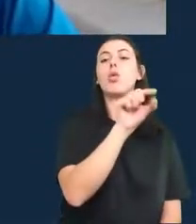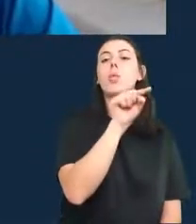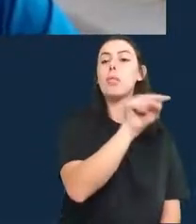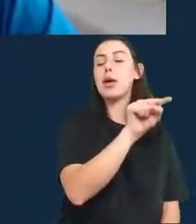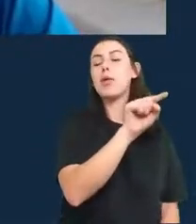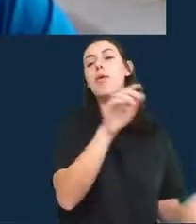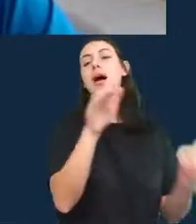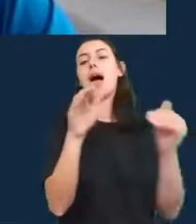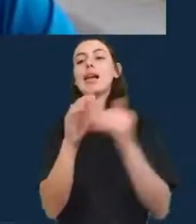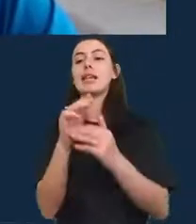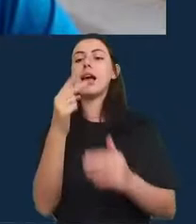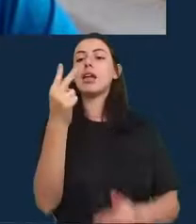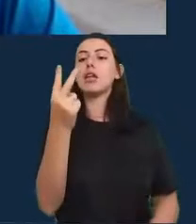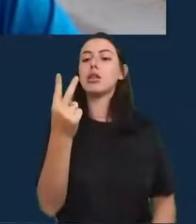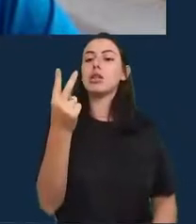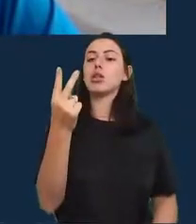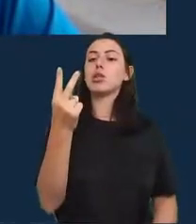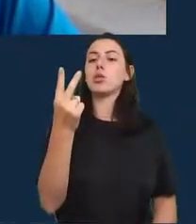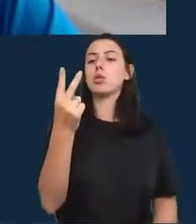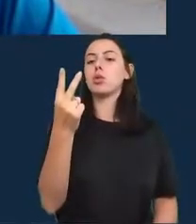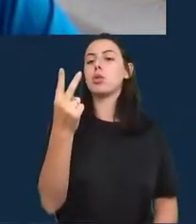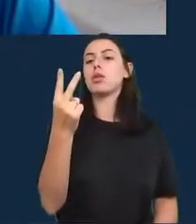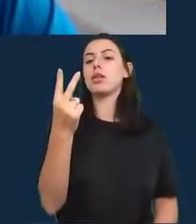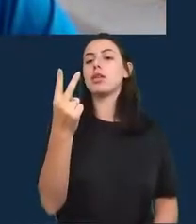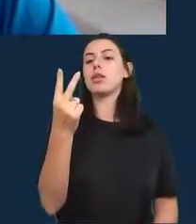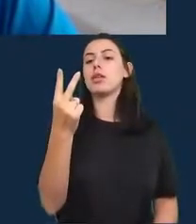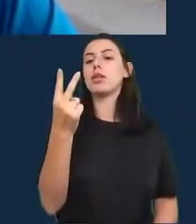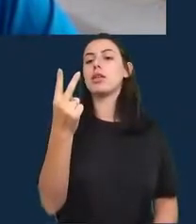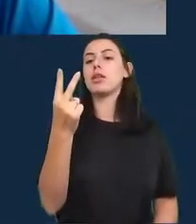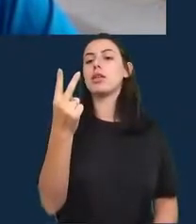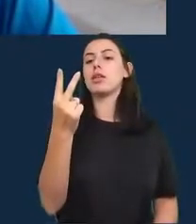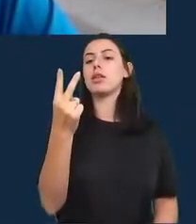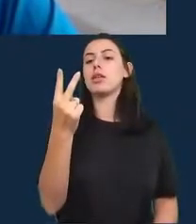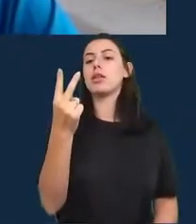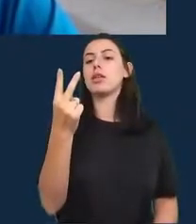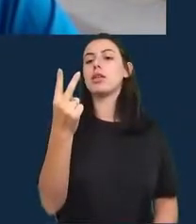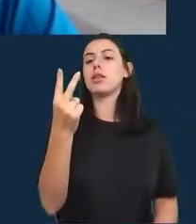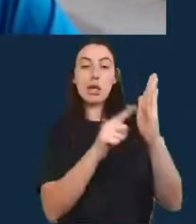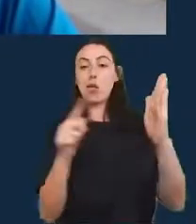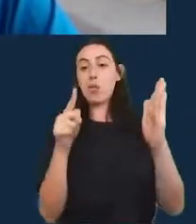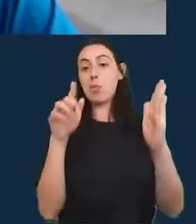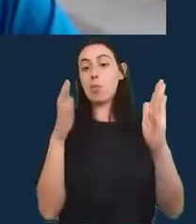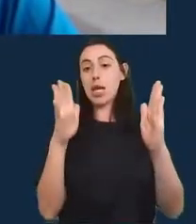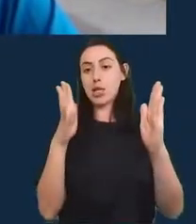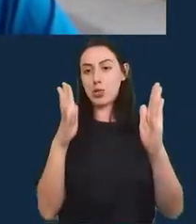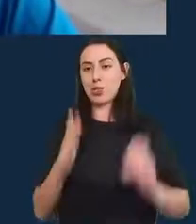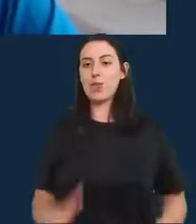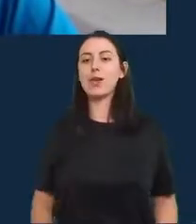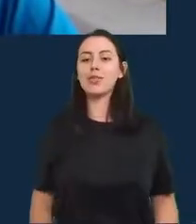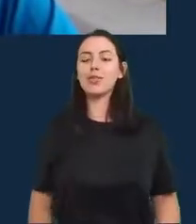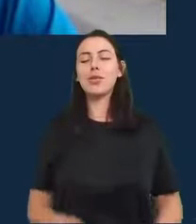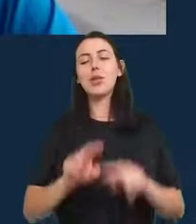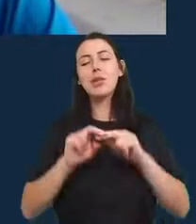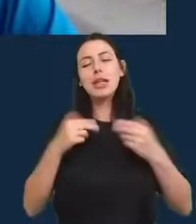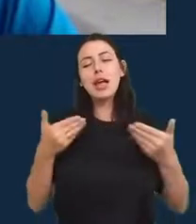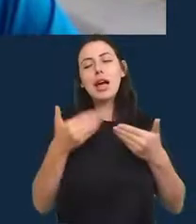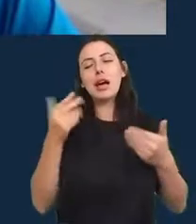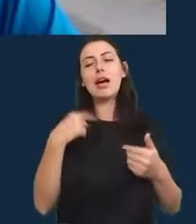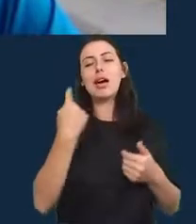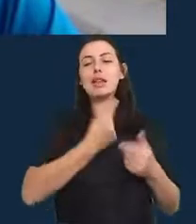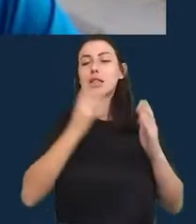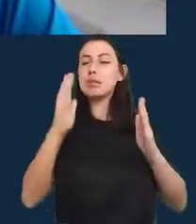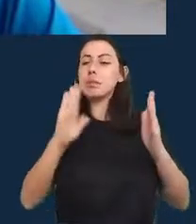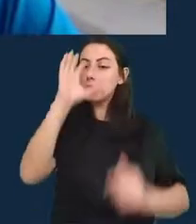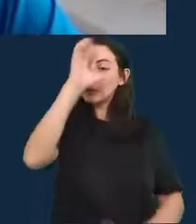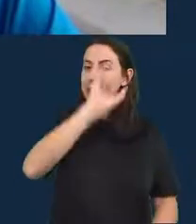mas é algo que eu acho que estamos aprendendo que a gente valoriza e tenta melhorar o tempo todo